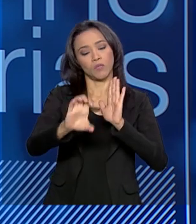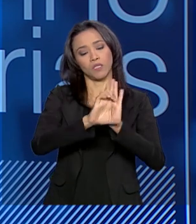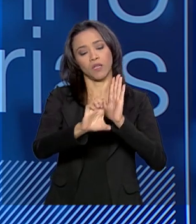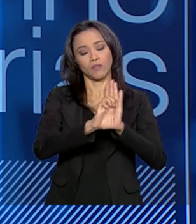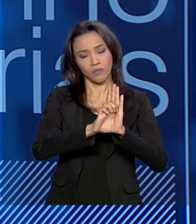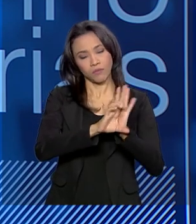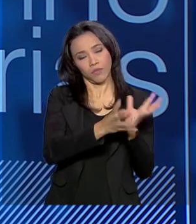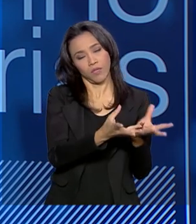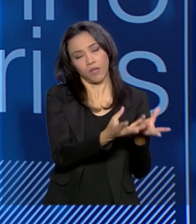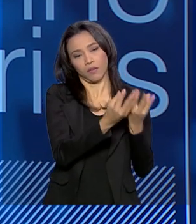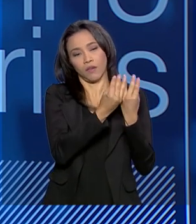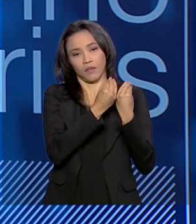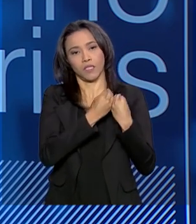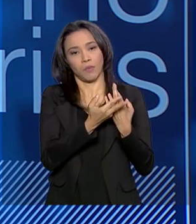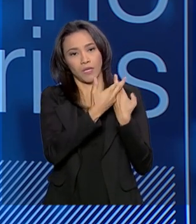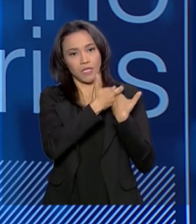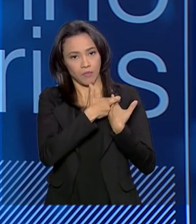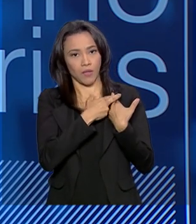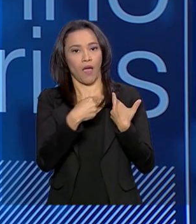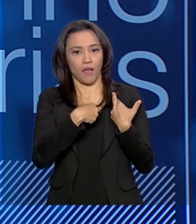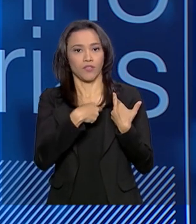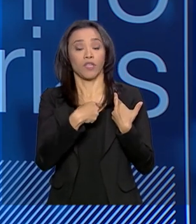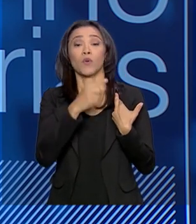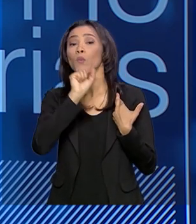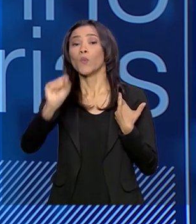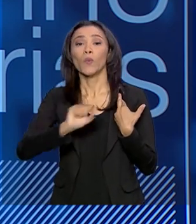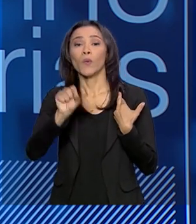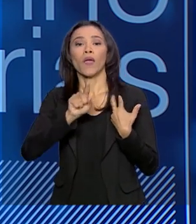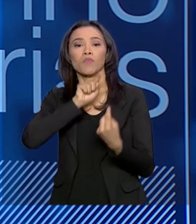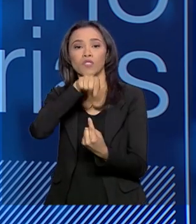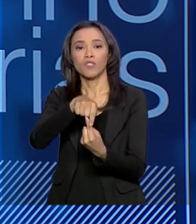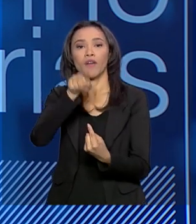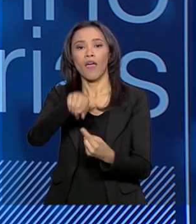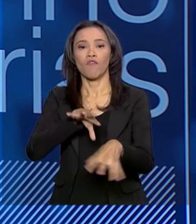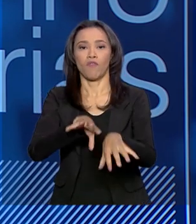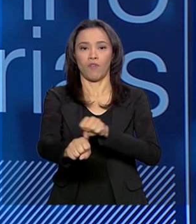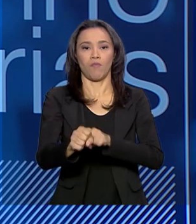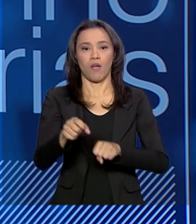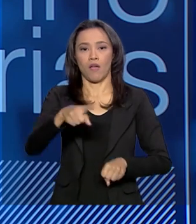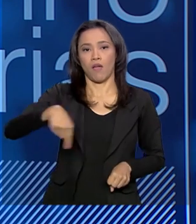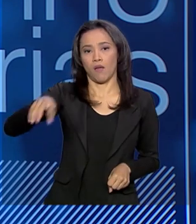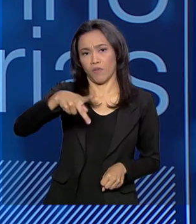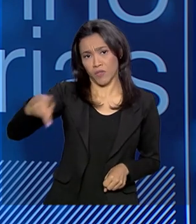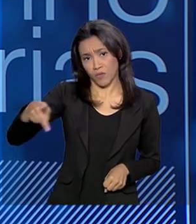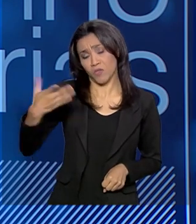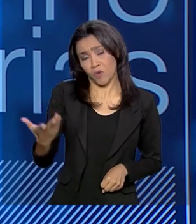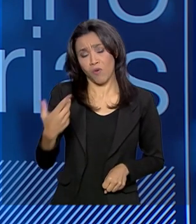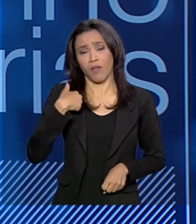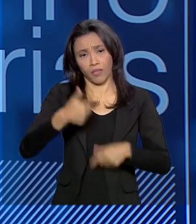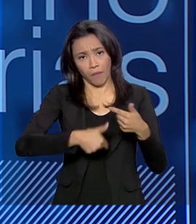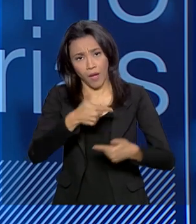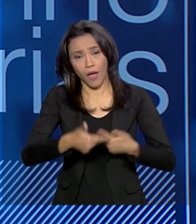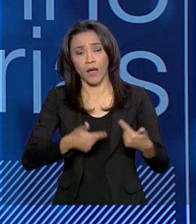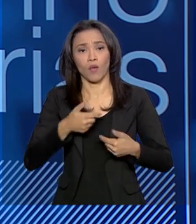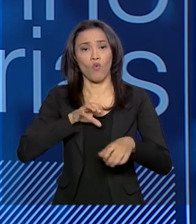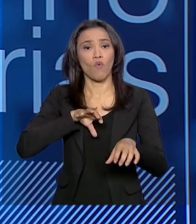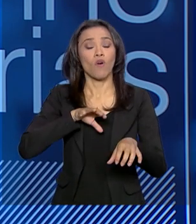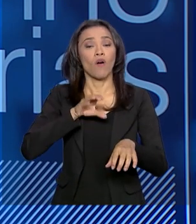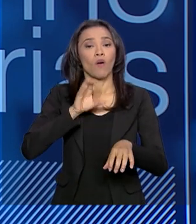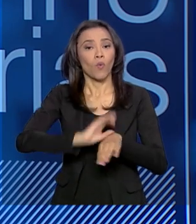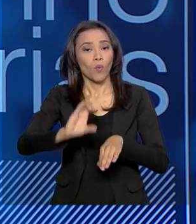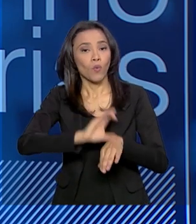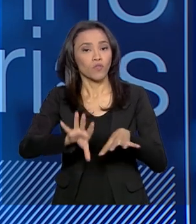a atribuição da educação básica. Seria a formação dos professores. Como a gente mexe com recursos humanos, formação de recursos humanos,